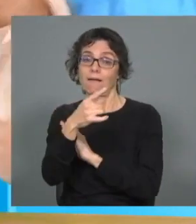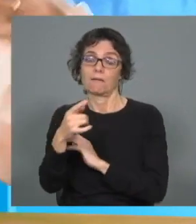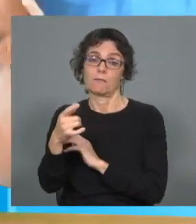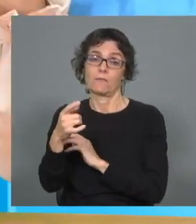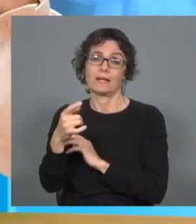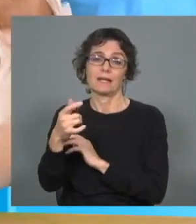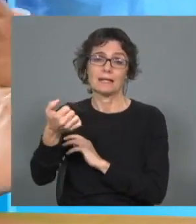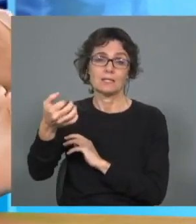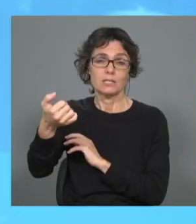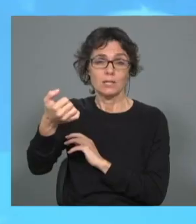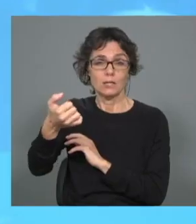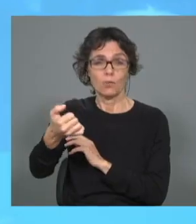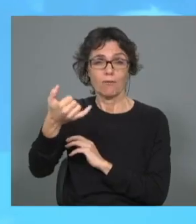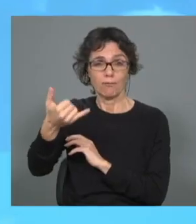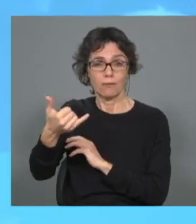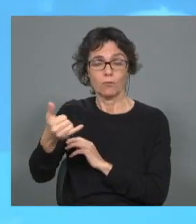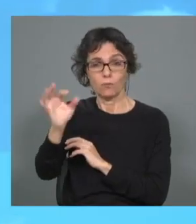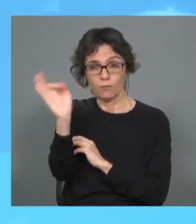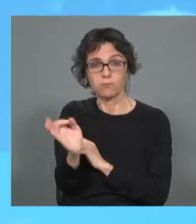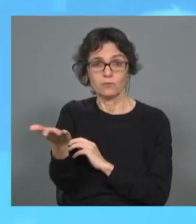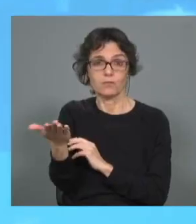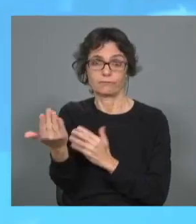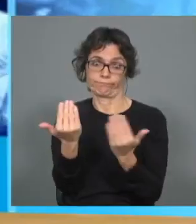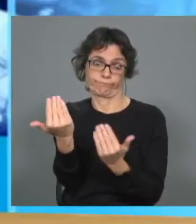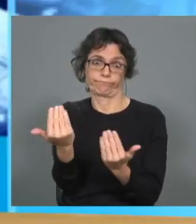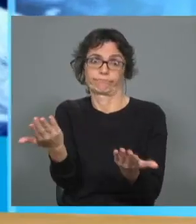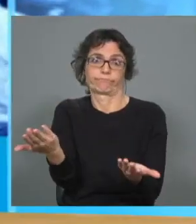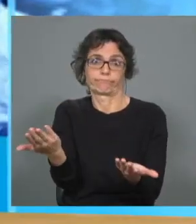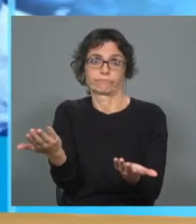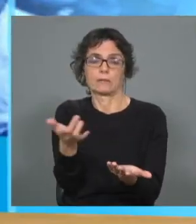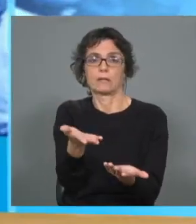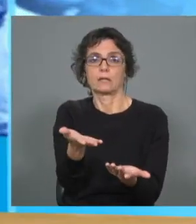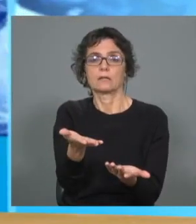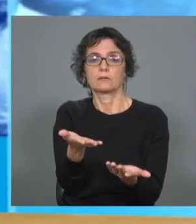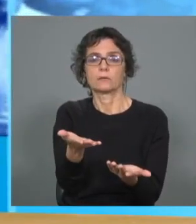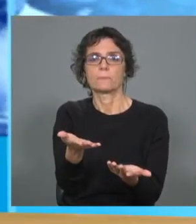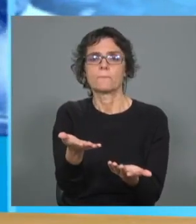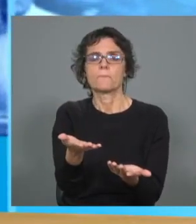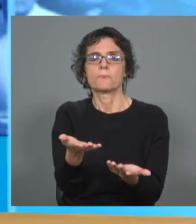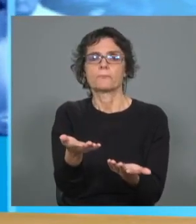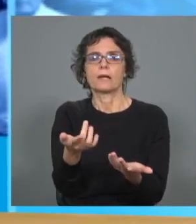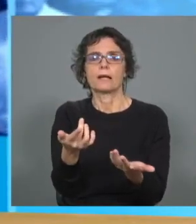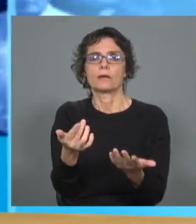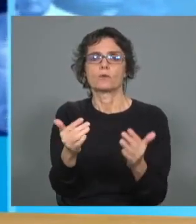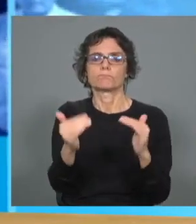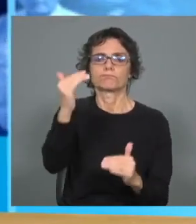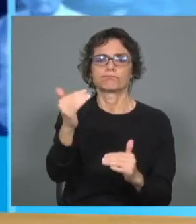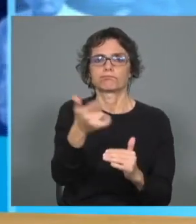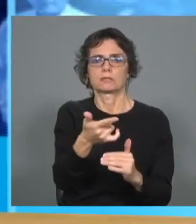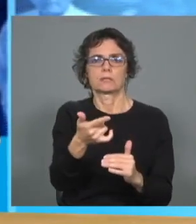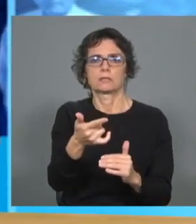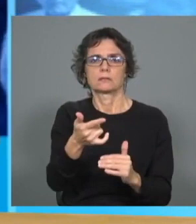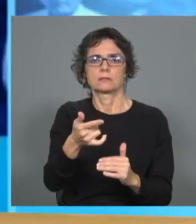das emissões históricas, desde o início e desde há 200 anos. E portanto é uma discrepância muito grande, e não é justo que